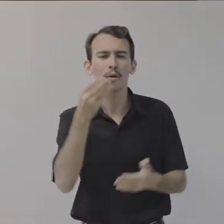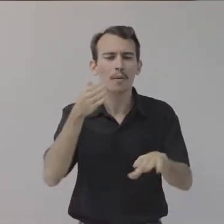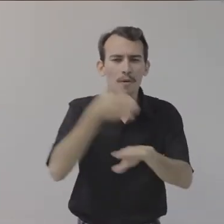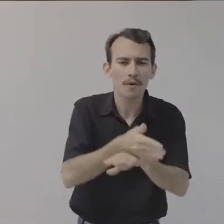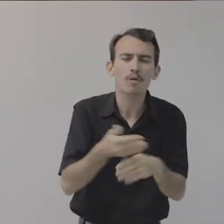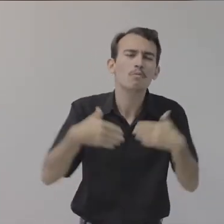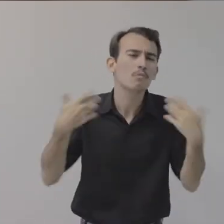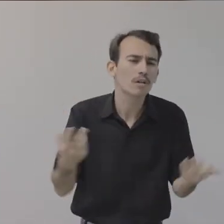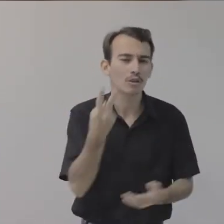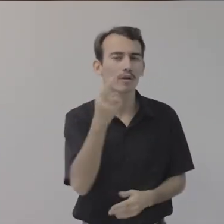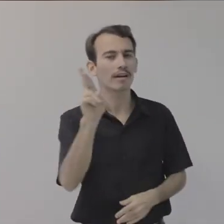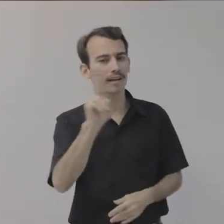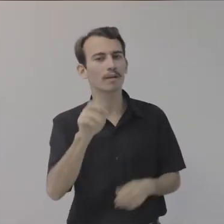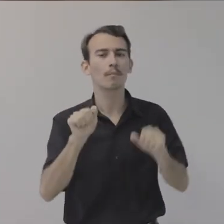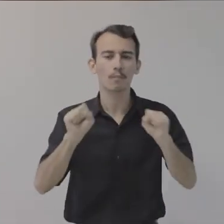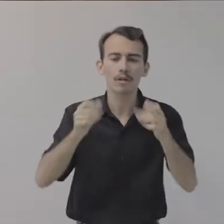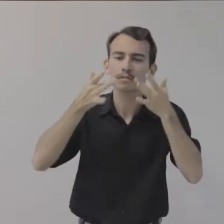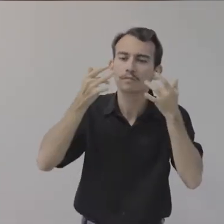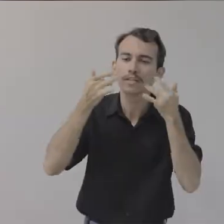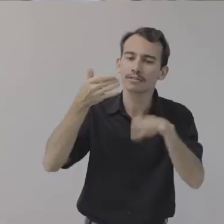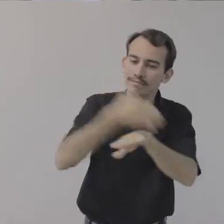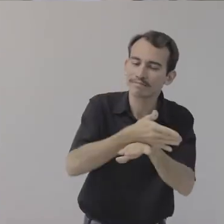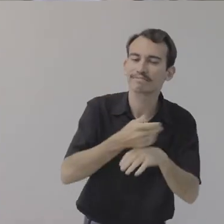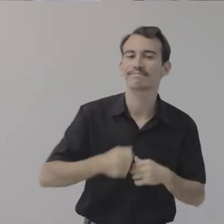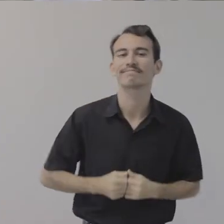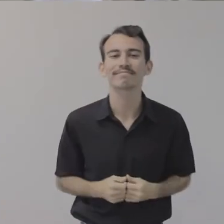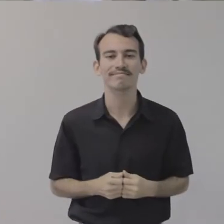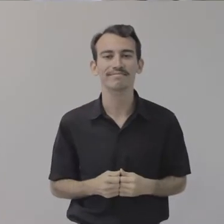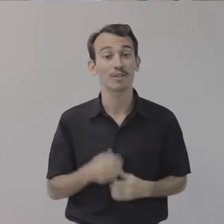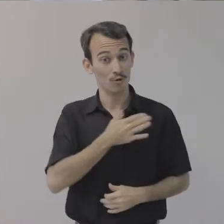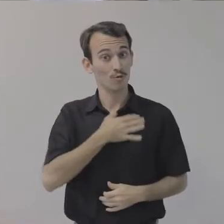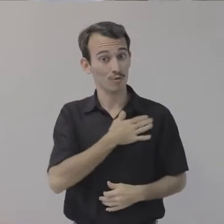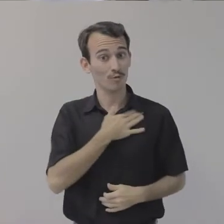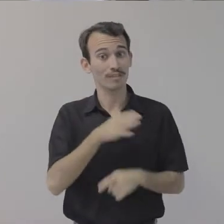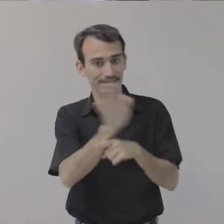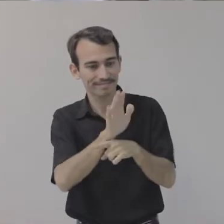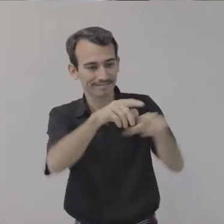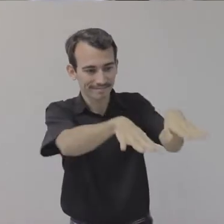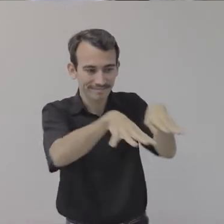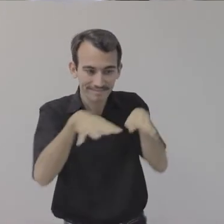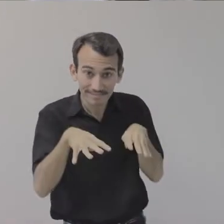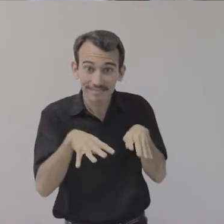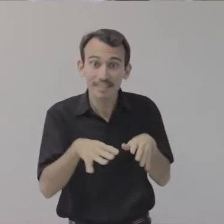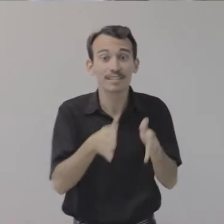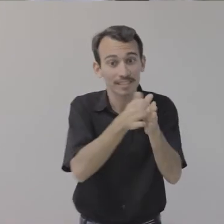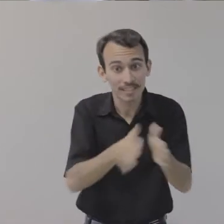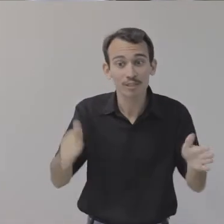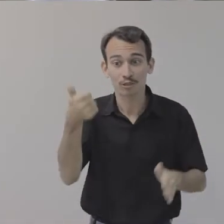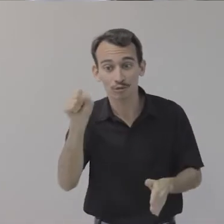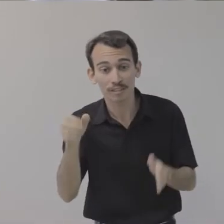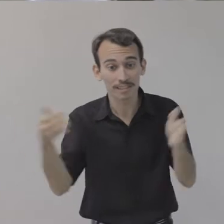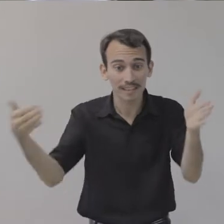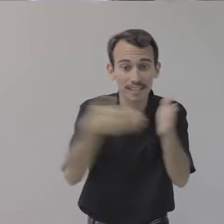e podem ser adquiridos com antecedência na bilheteria do teatro. E para quem gosta de cinema, entre o dia 28 e o dia 31 de agosto,